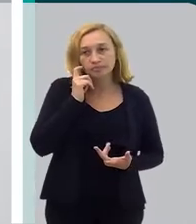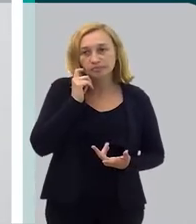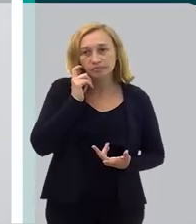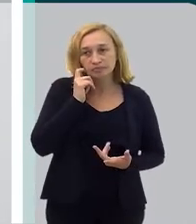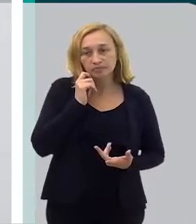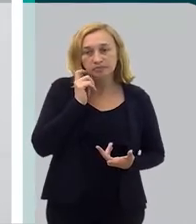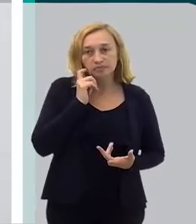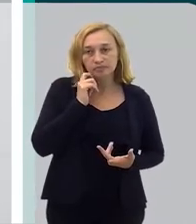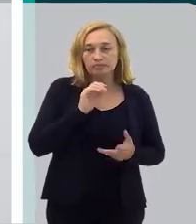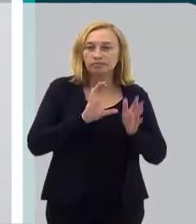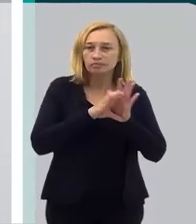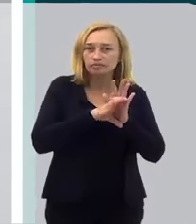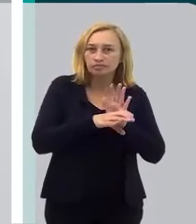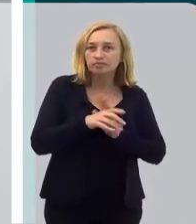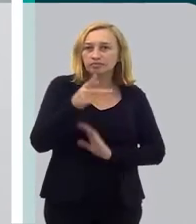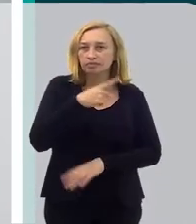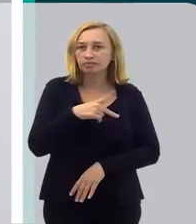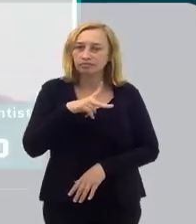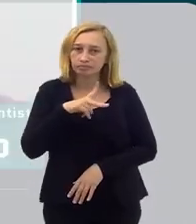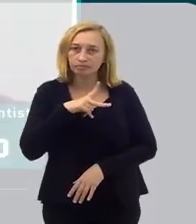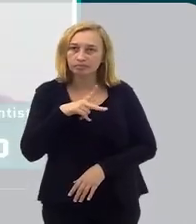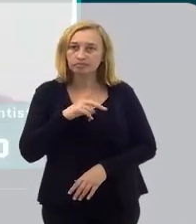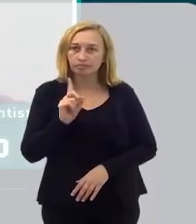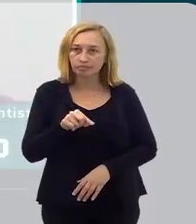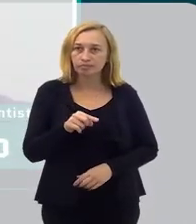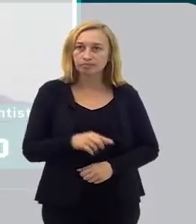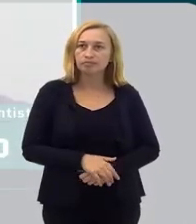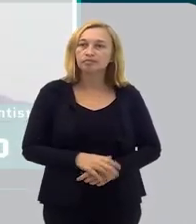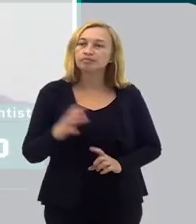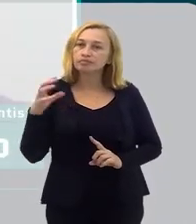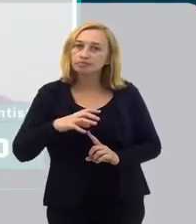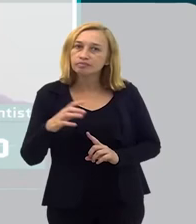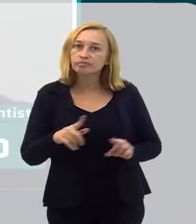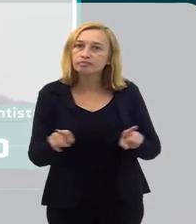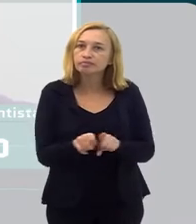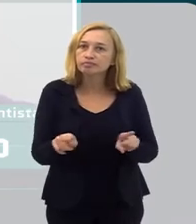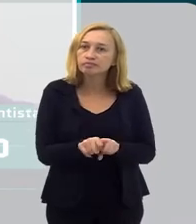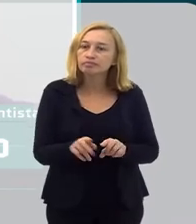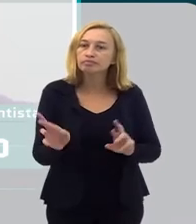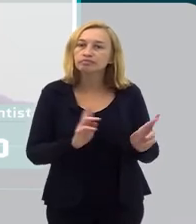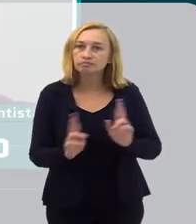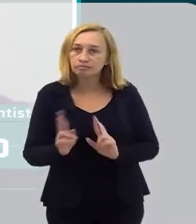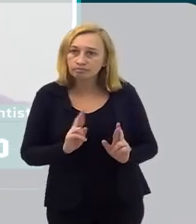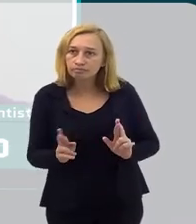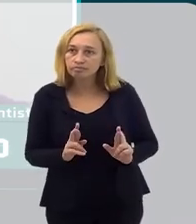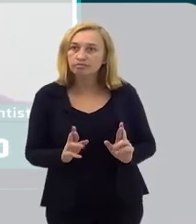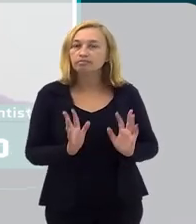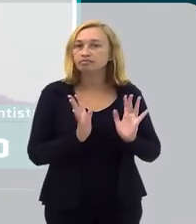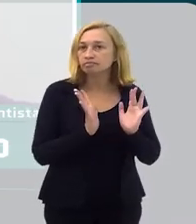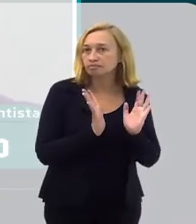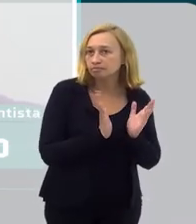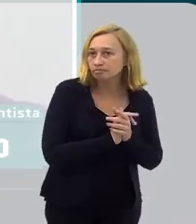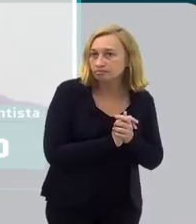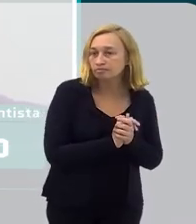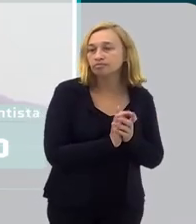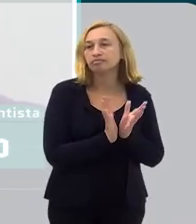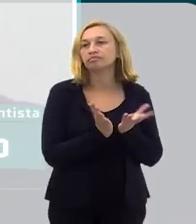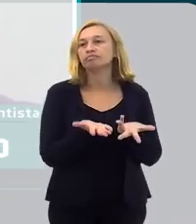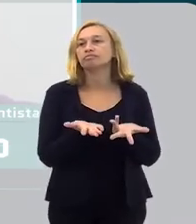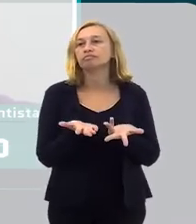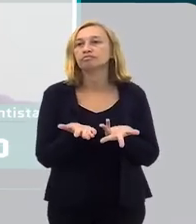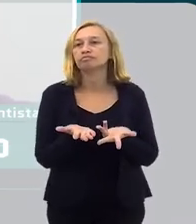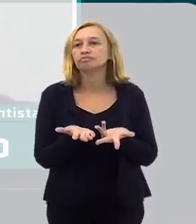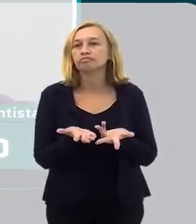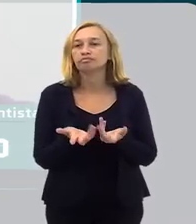um conceito muito pessoal, né? Isso vai influenciar também na relação, na relação afetiva, na